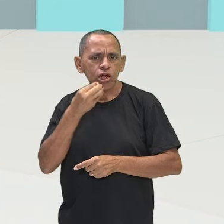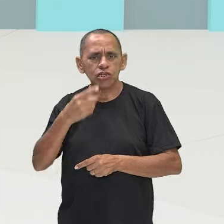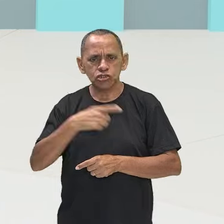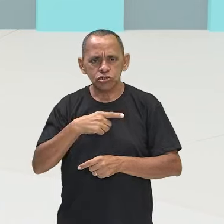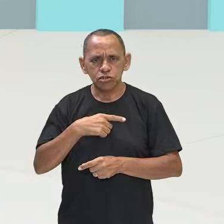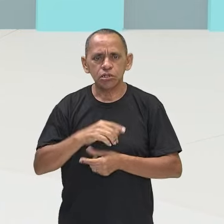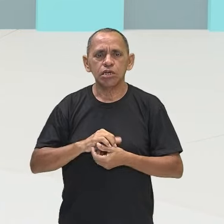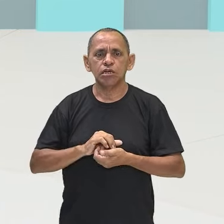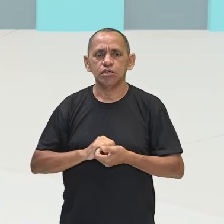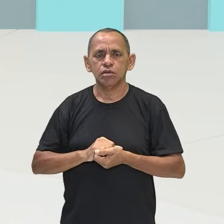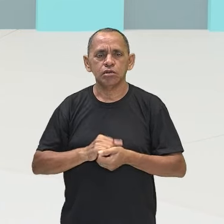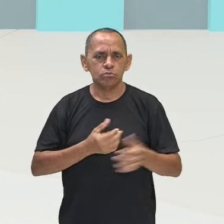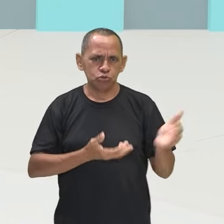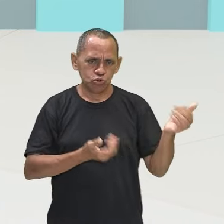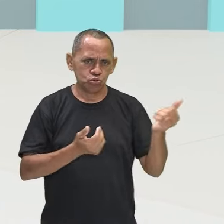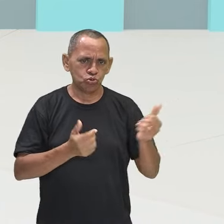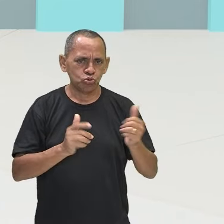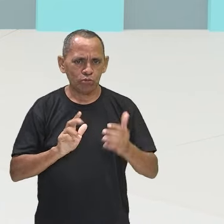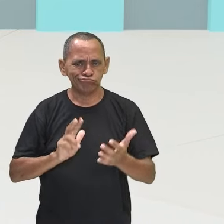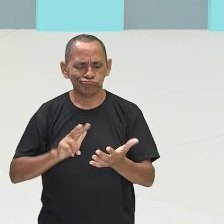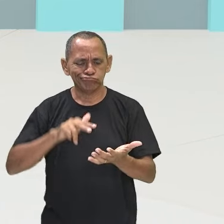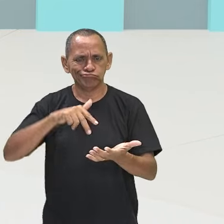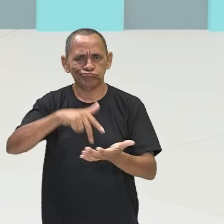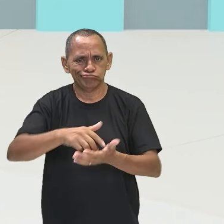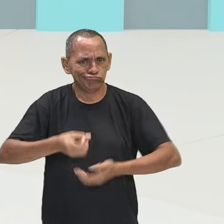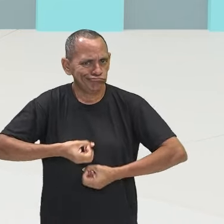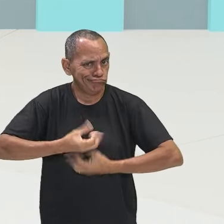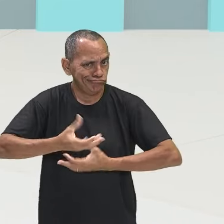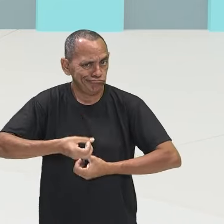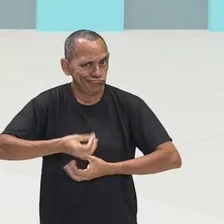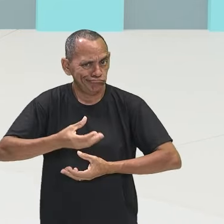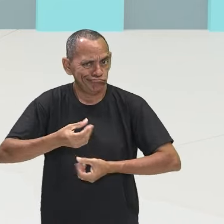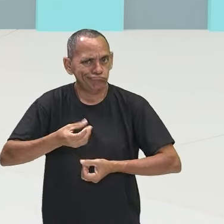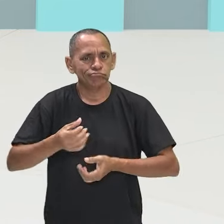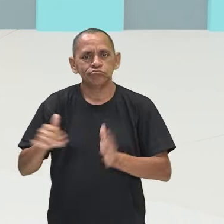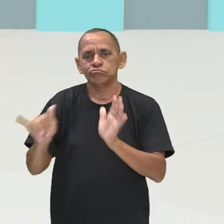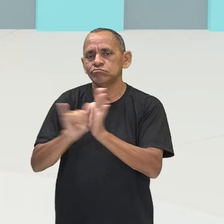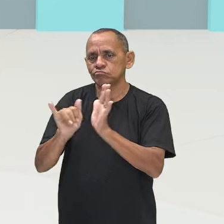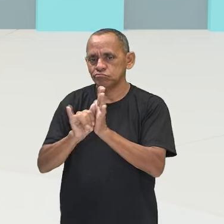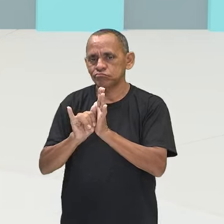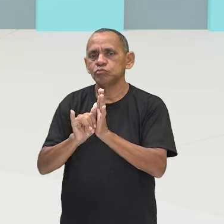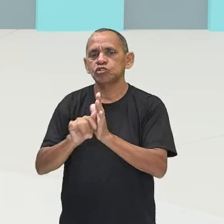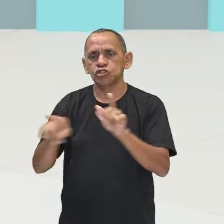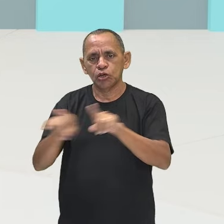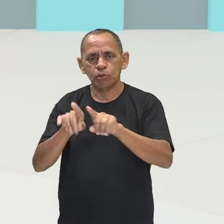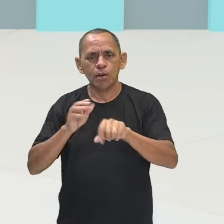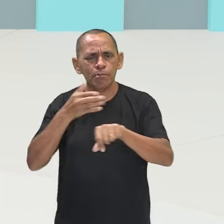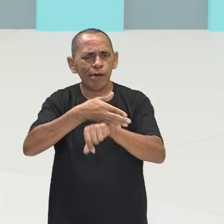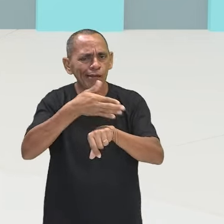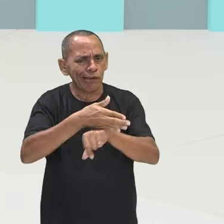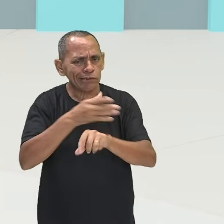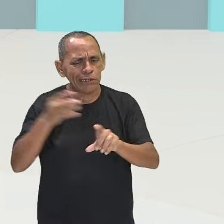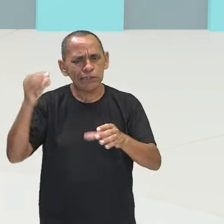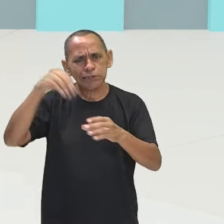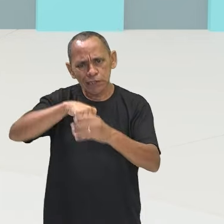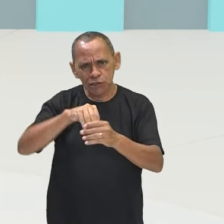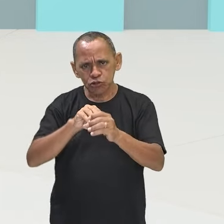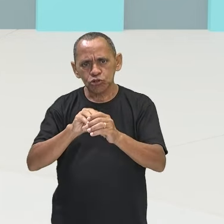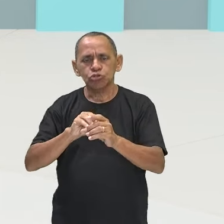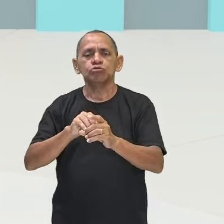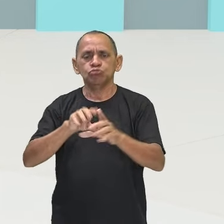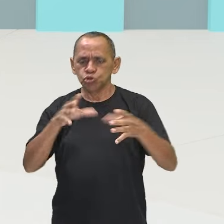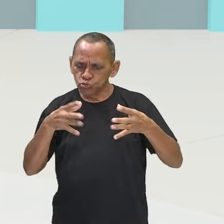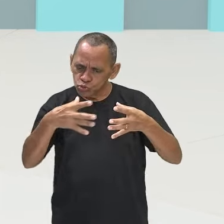os jovens expressarem a sua identidade e pertencimento através do movimento e da